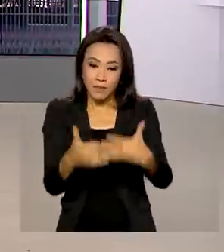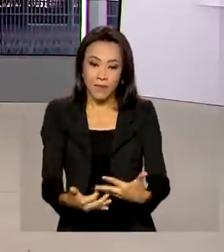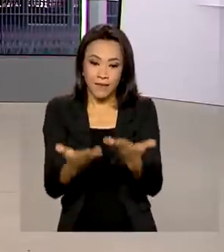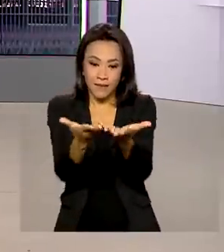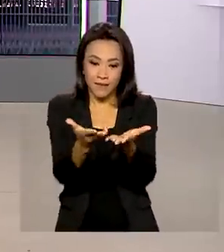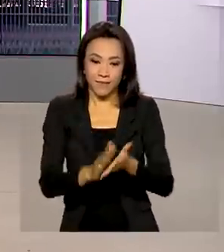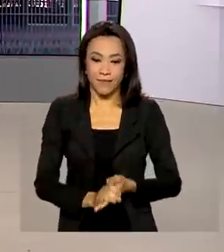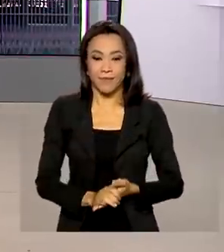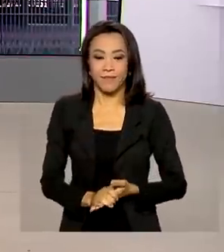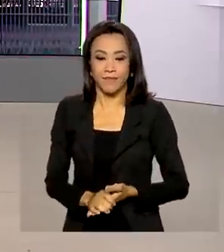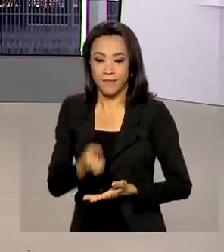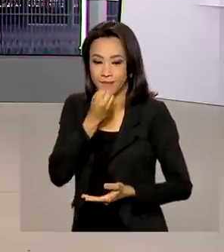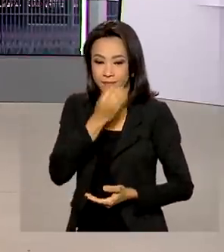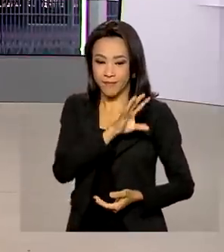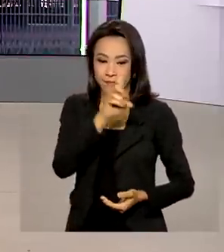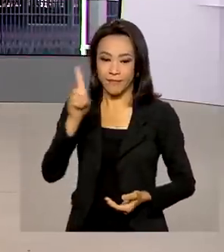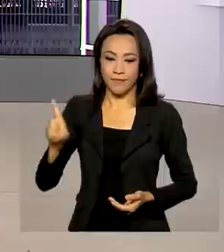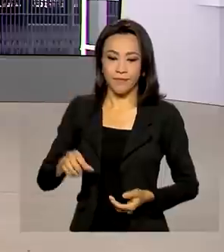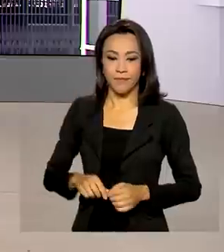Oi Cláudia, bom dia.